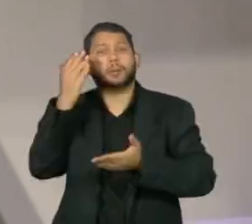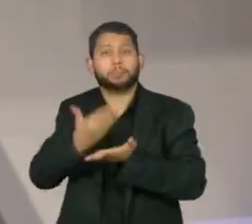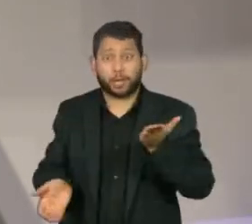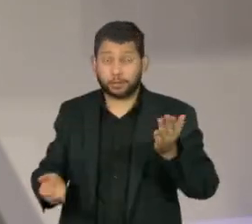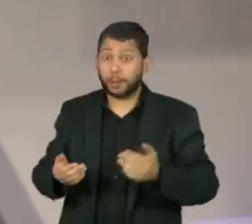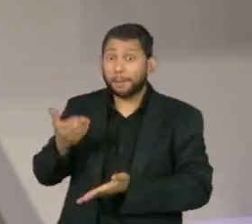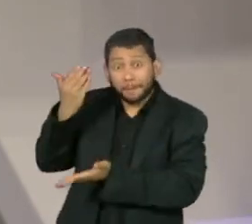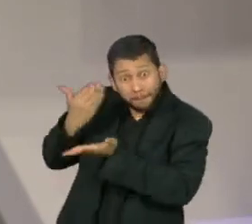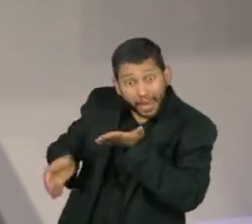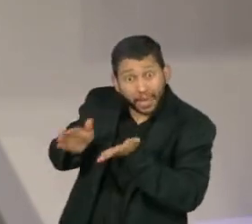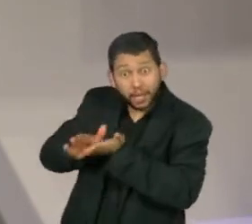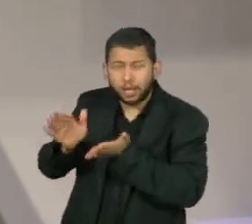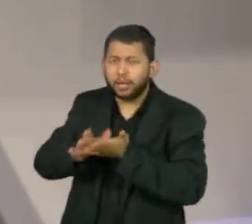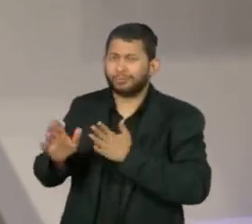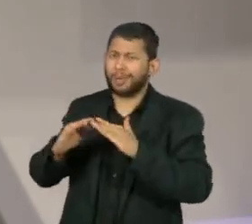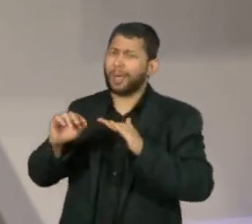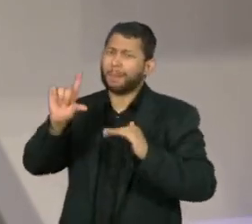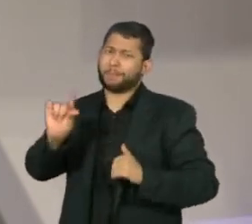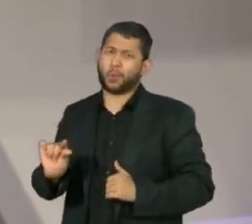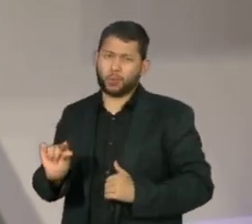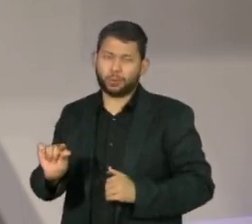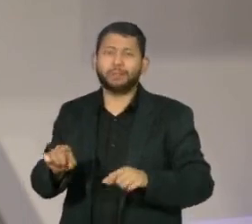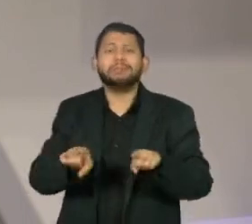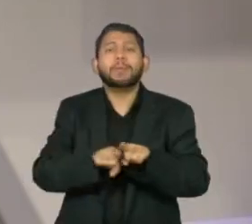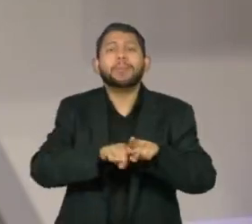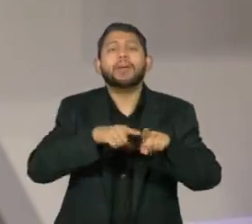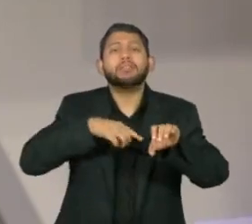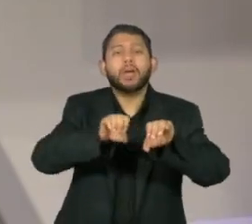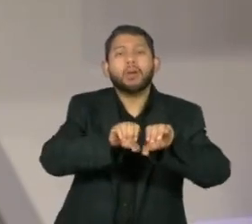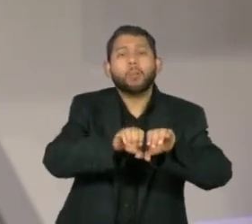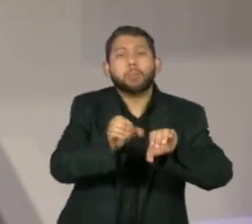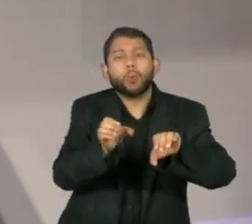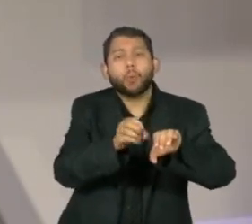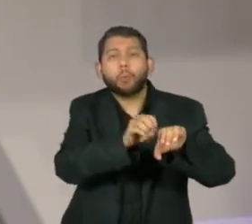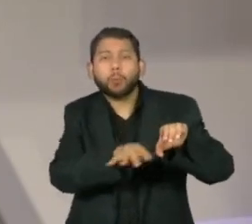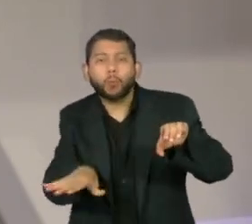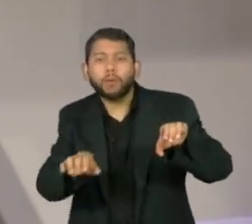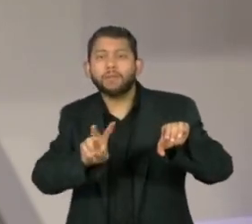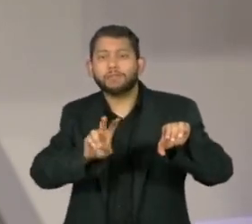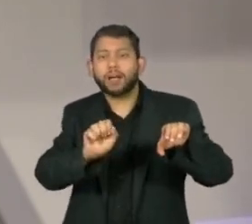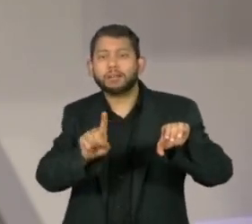abaixo da média nacional e que os vazamentos na rede têm índice semelhante ao do Reino Unido.